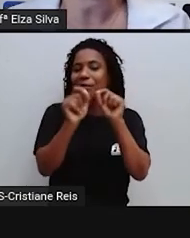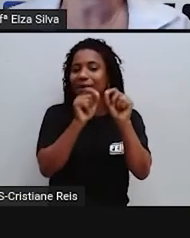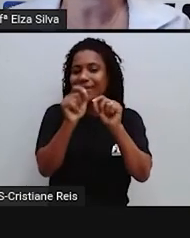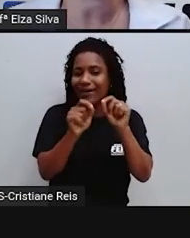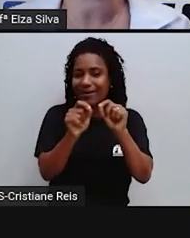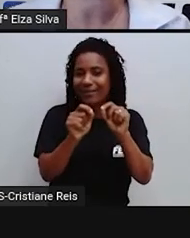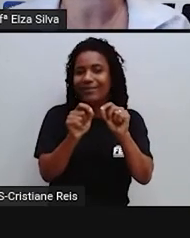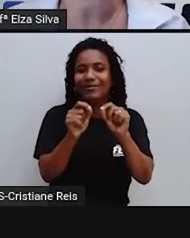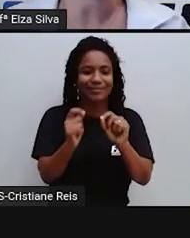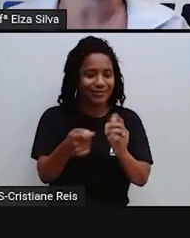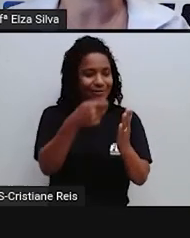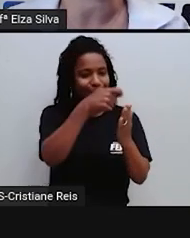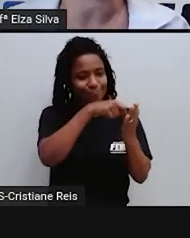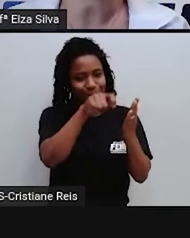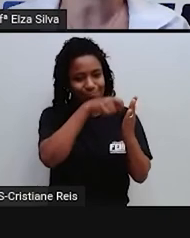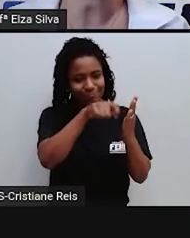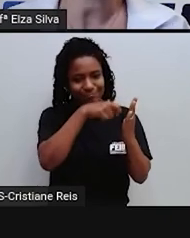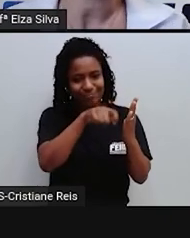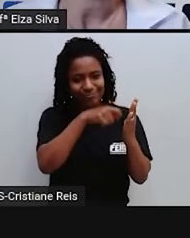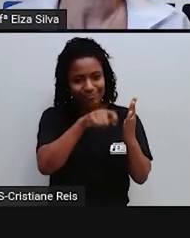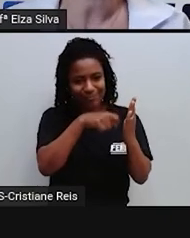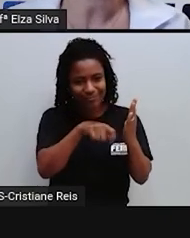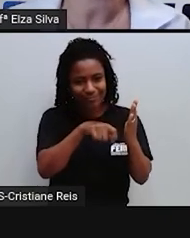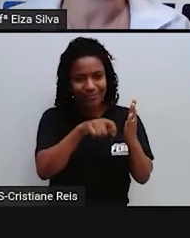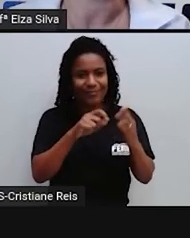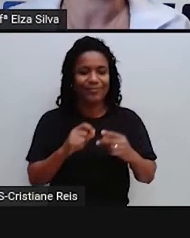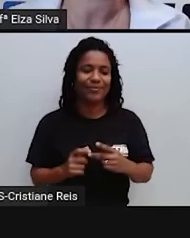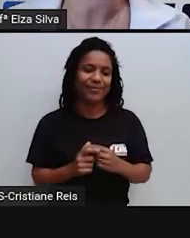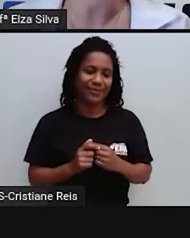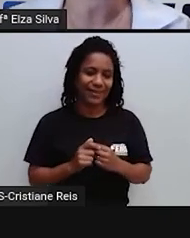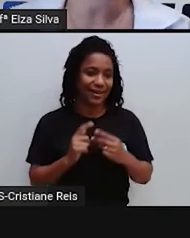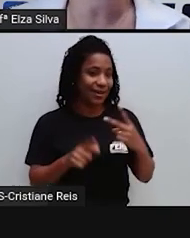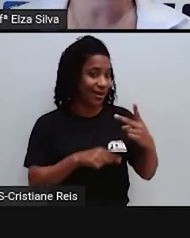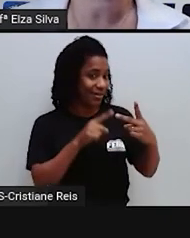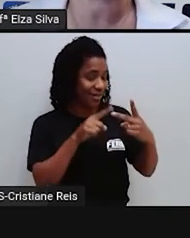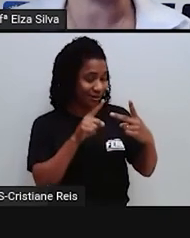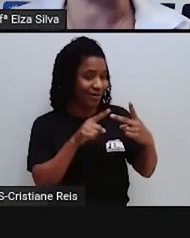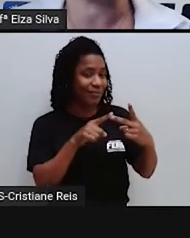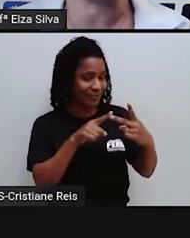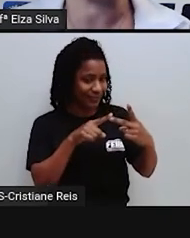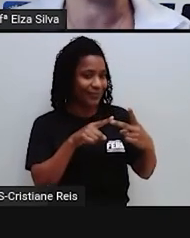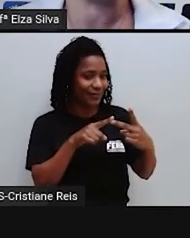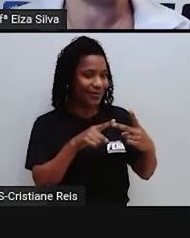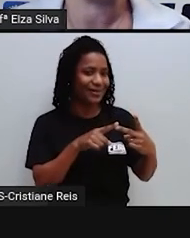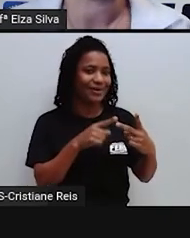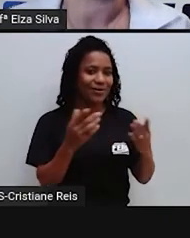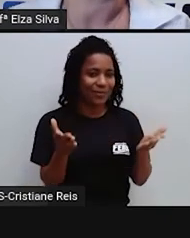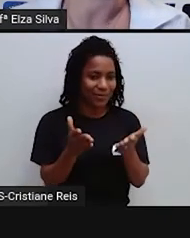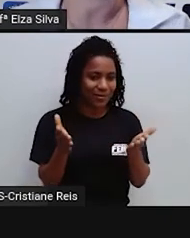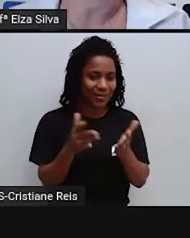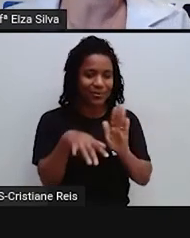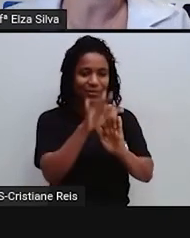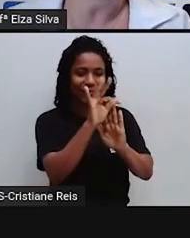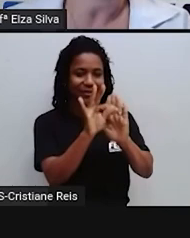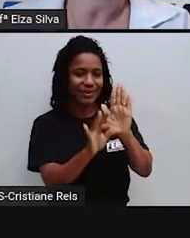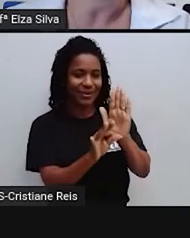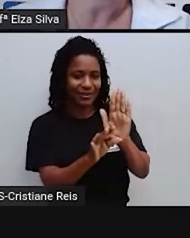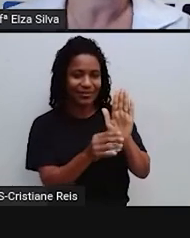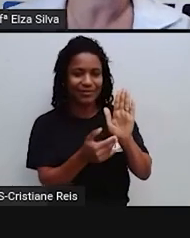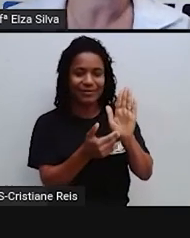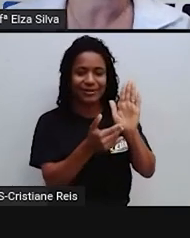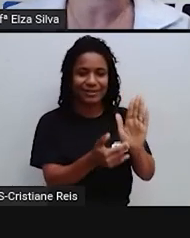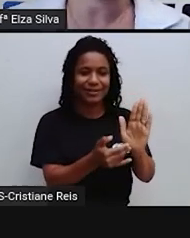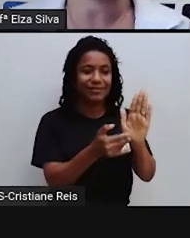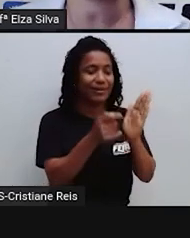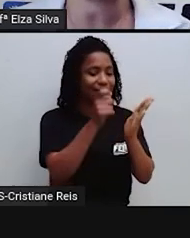Onde aconteceu A história Writing A escrita Do texto Você vai agora Depois